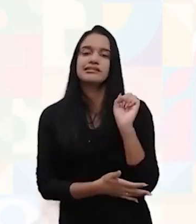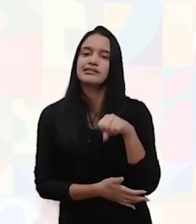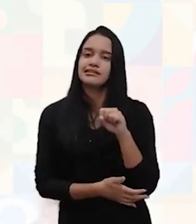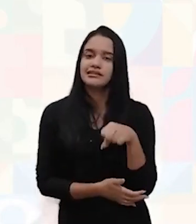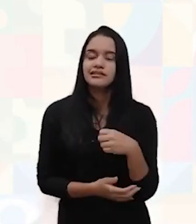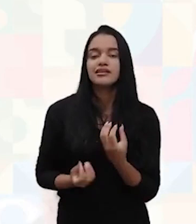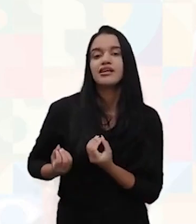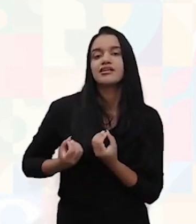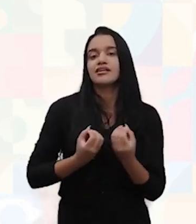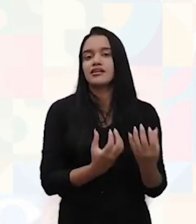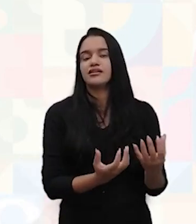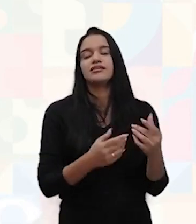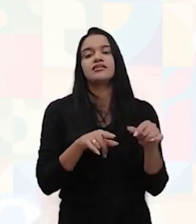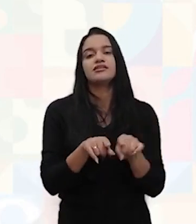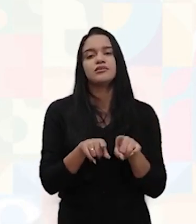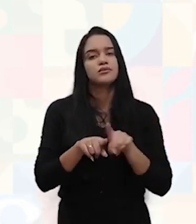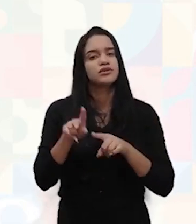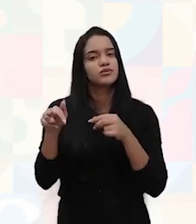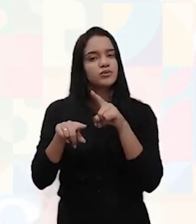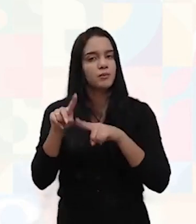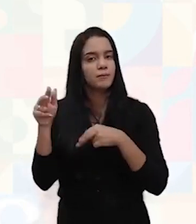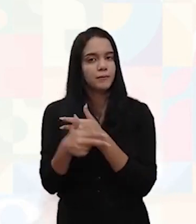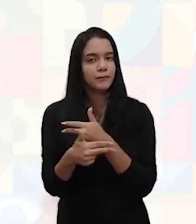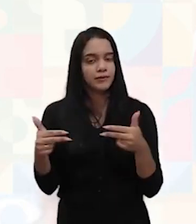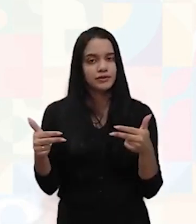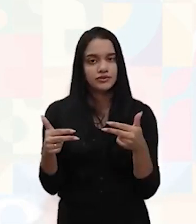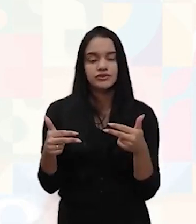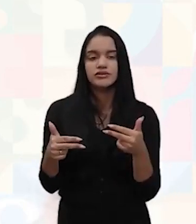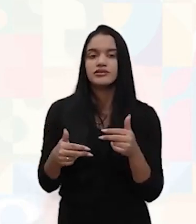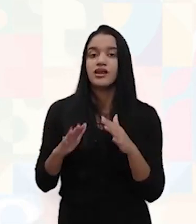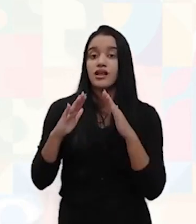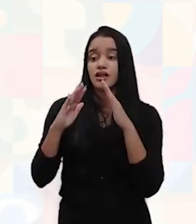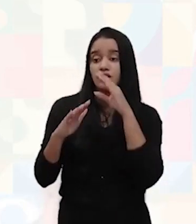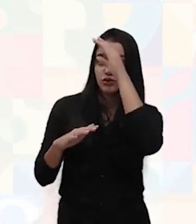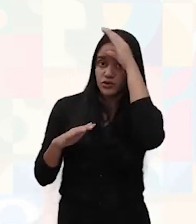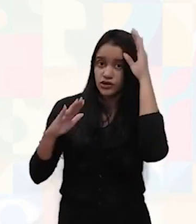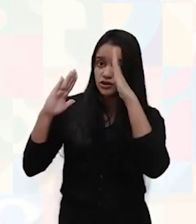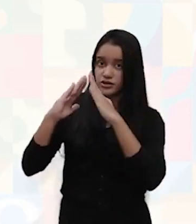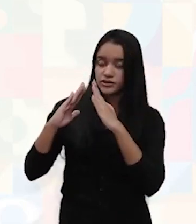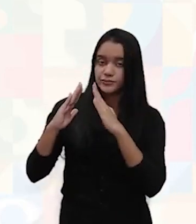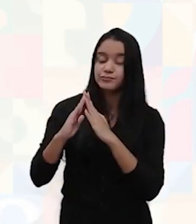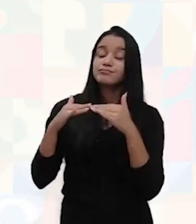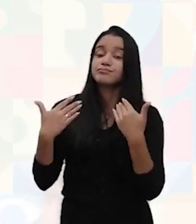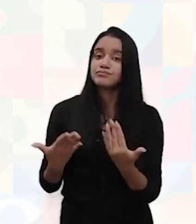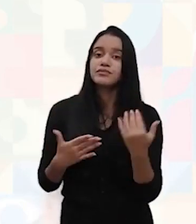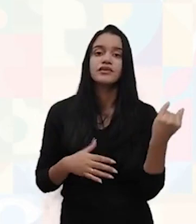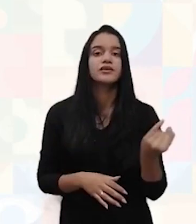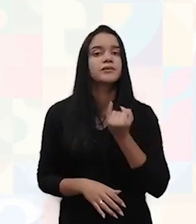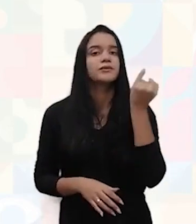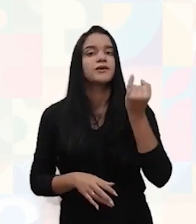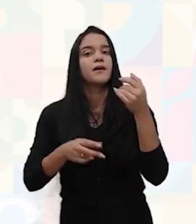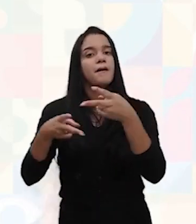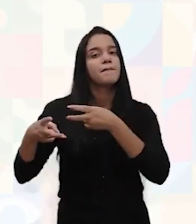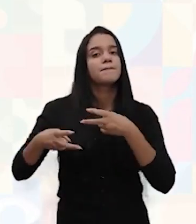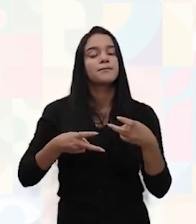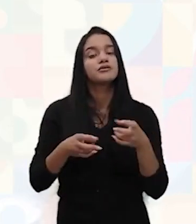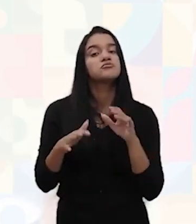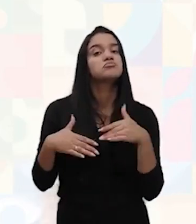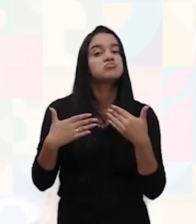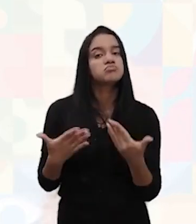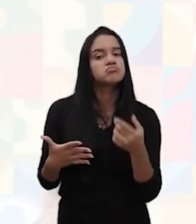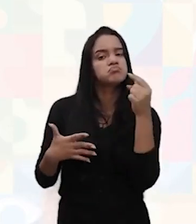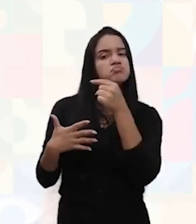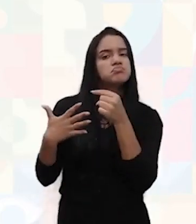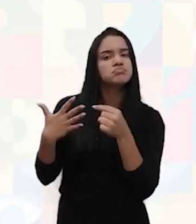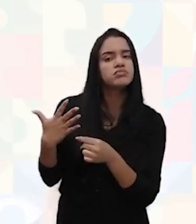a entrega a contento do teu produto na casa do cliente. Então, é importante identificar quais são os pontos